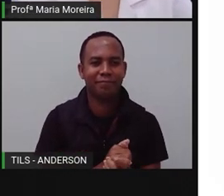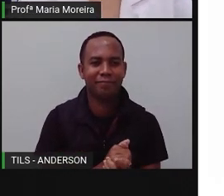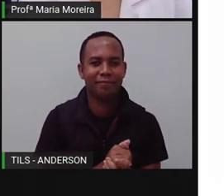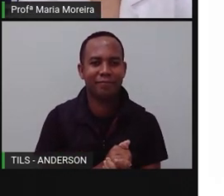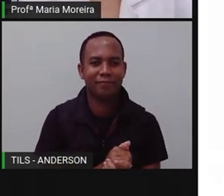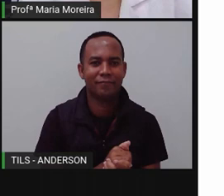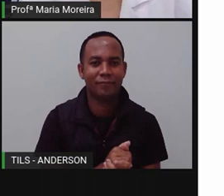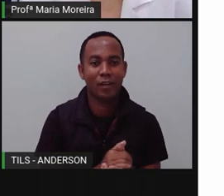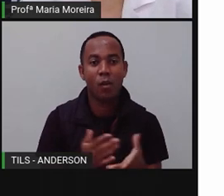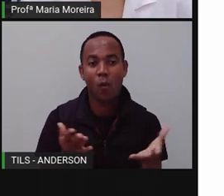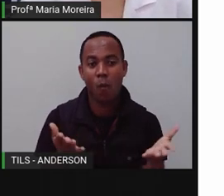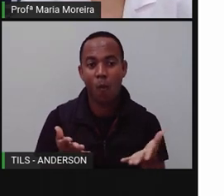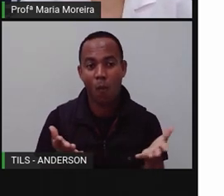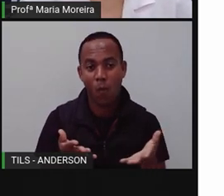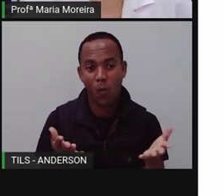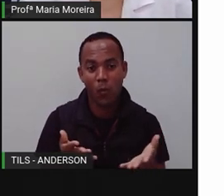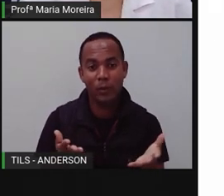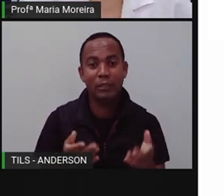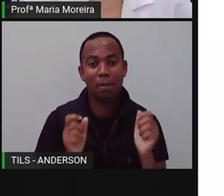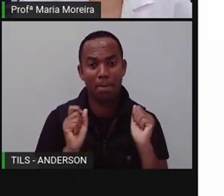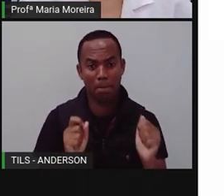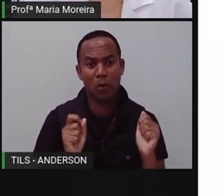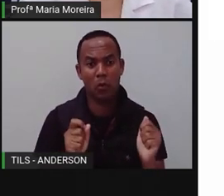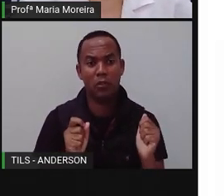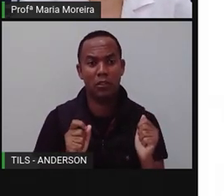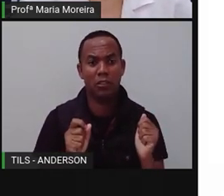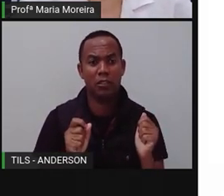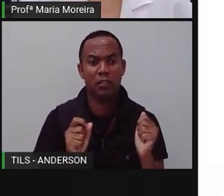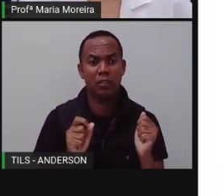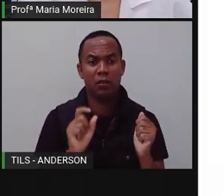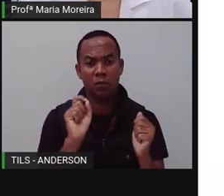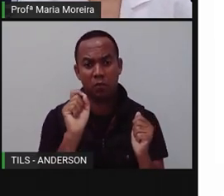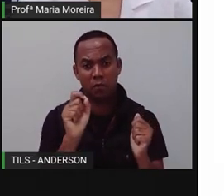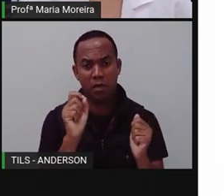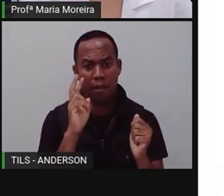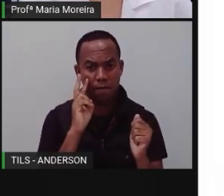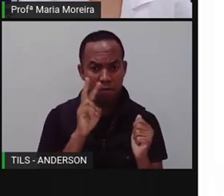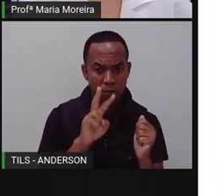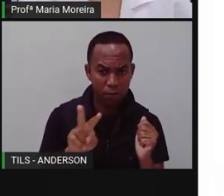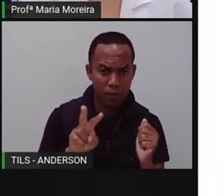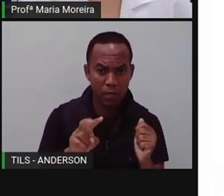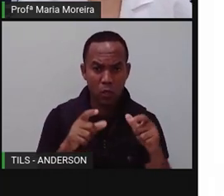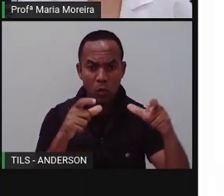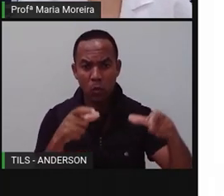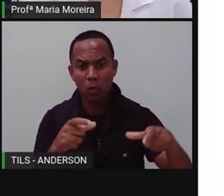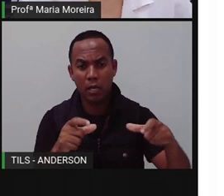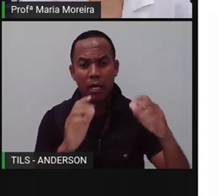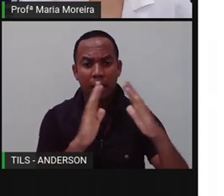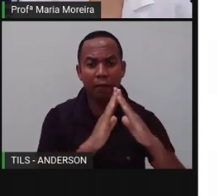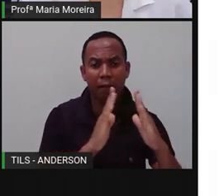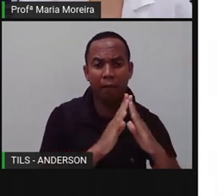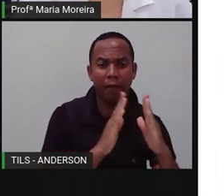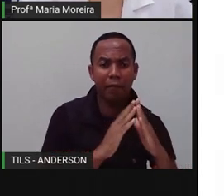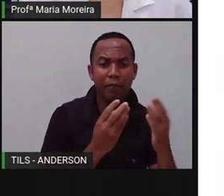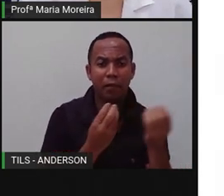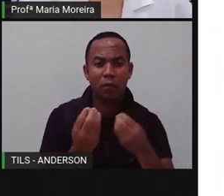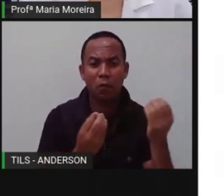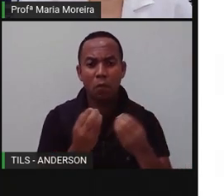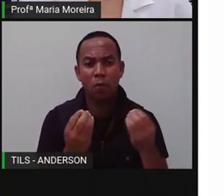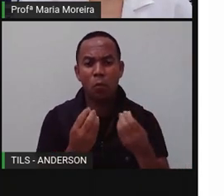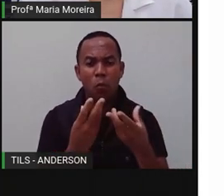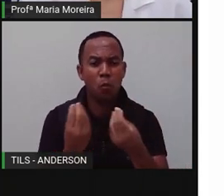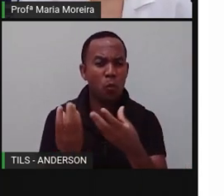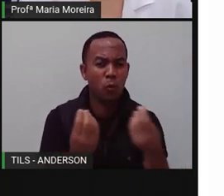Hoje em dia, podemos dizer que a destruição de habitats, né? É um dos problemas que mais levam espécies à